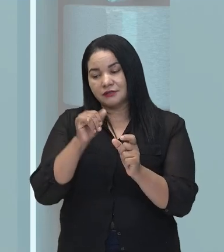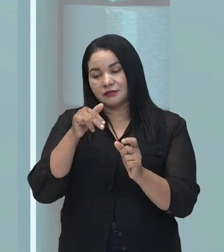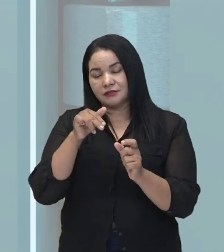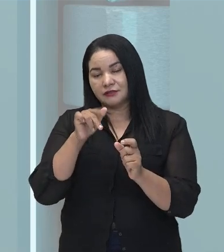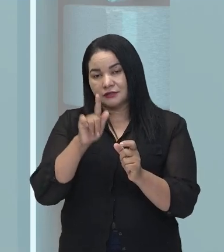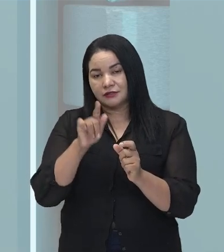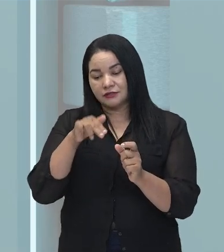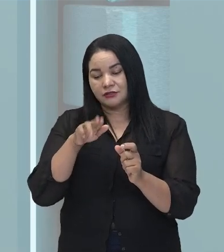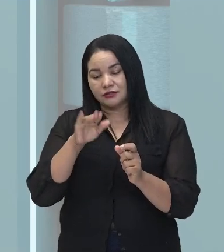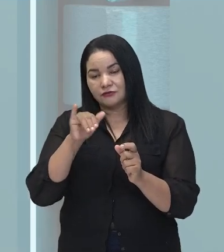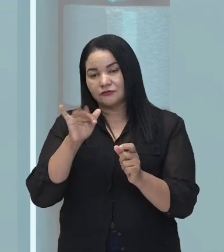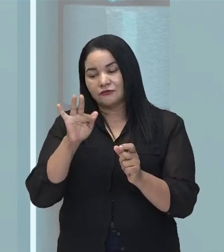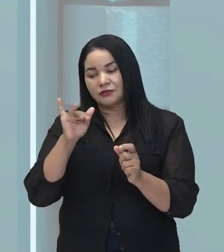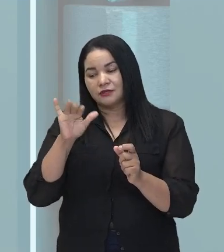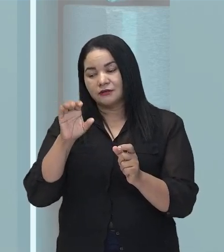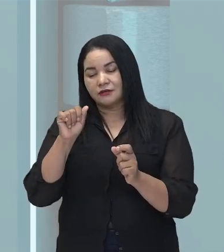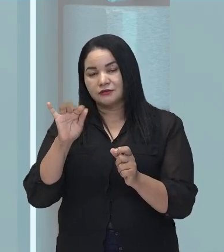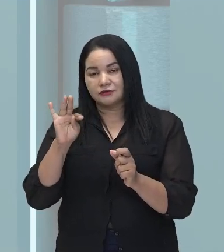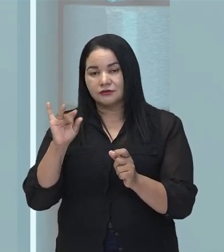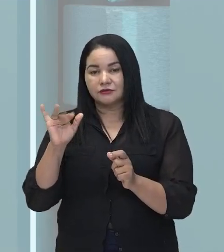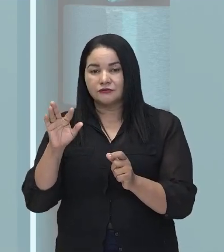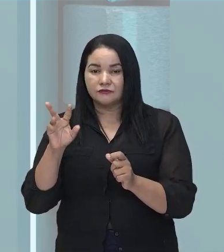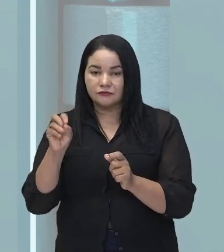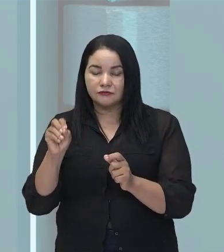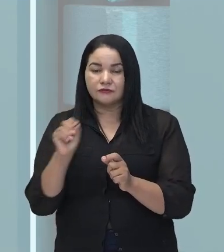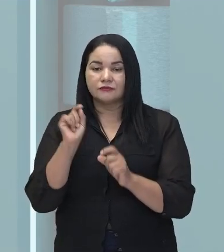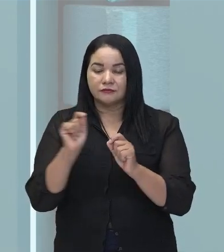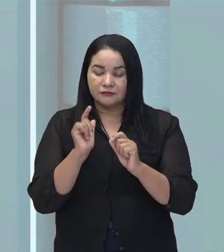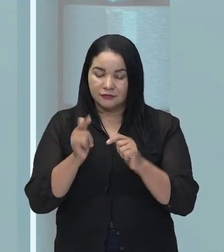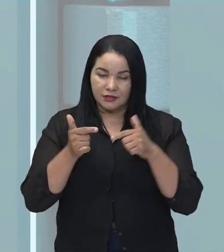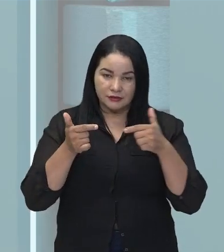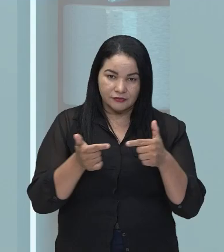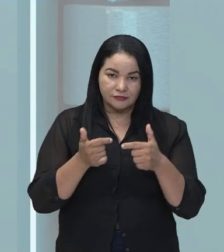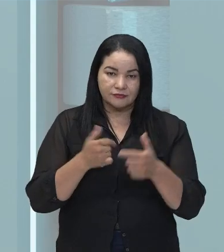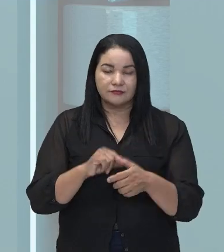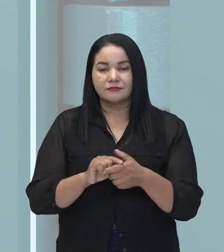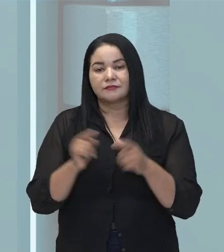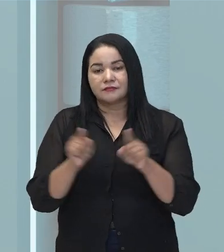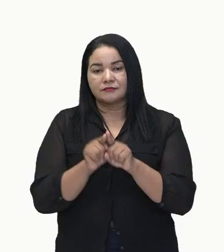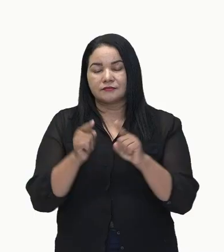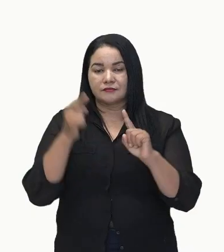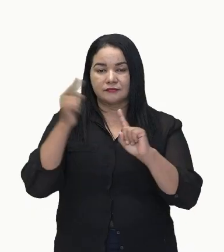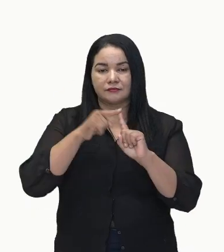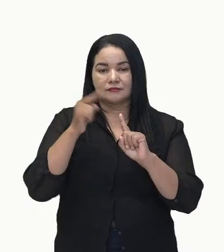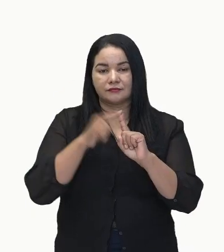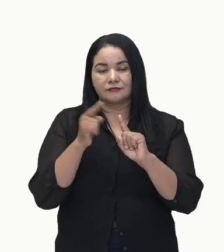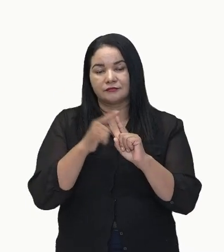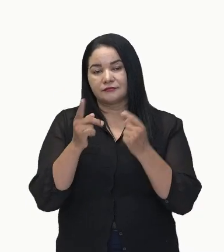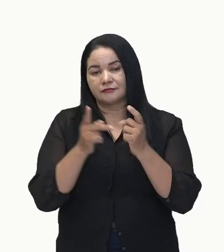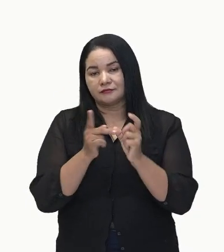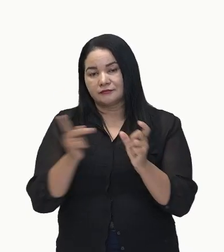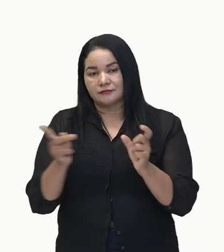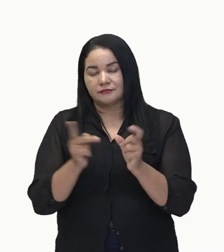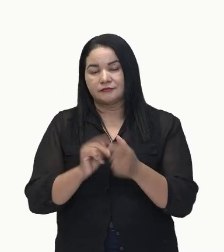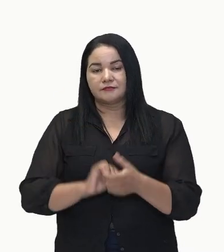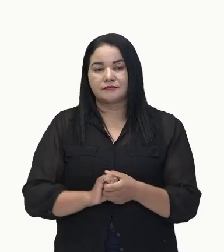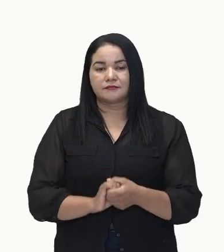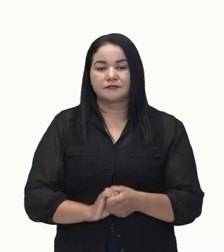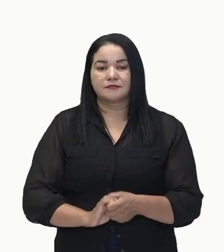ação. Tá bom? Então, vamos falar um pouco sobre predicado. Os tipos de predicado. Observe aí. Então,